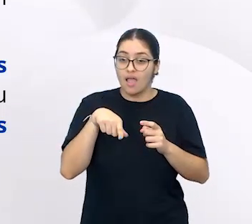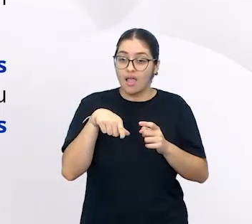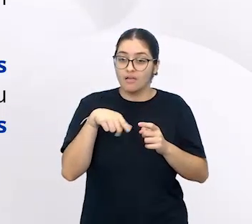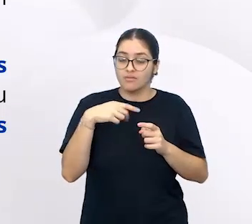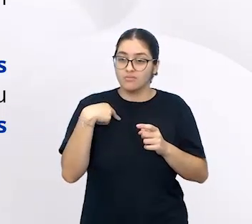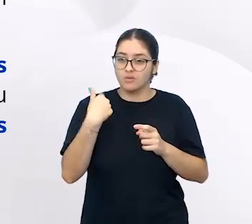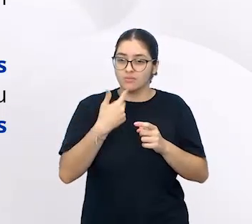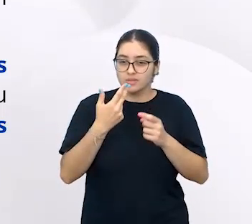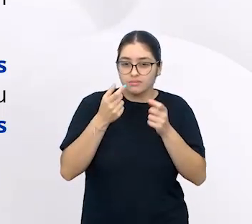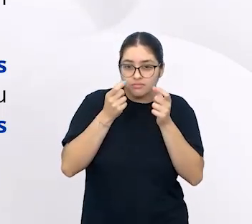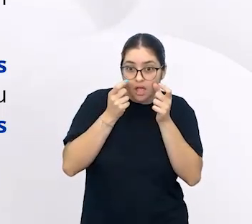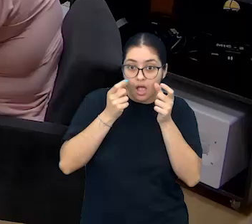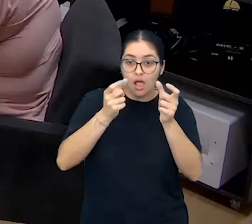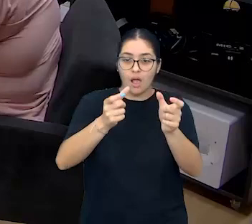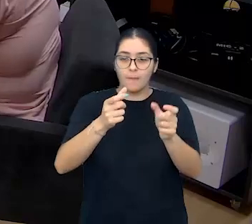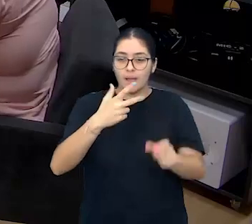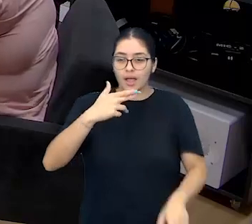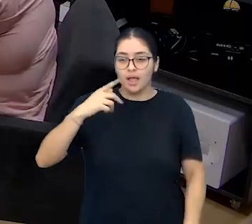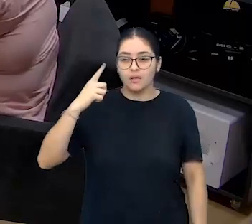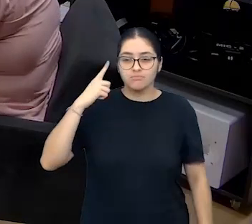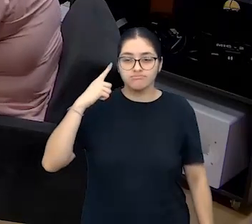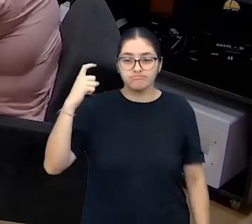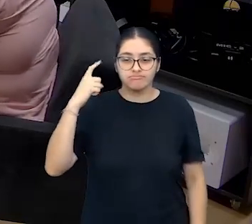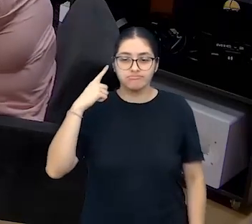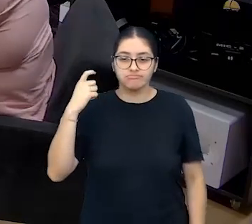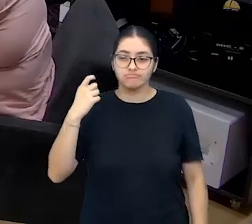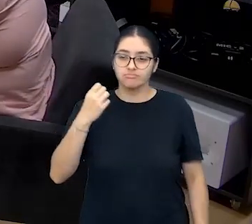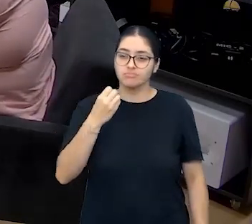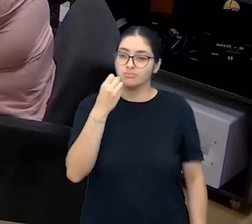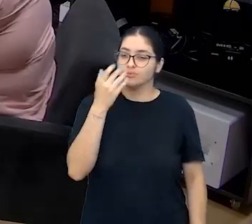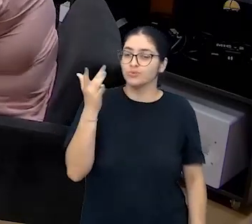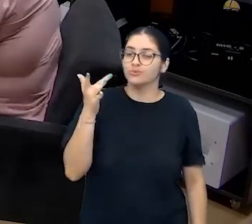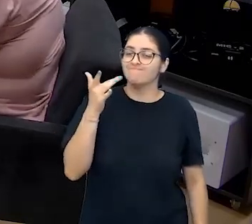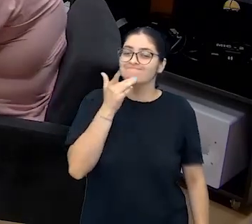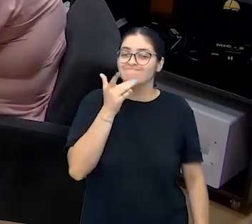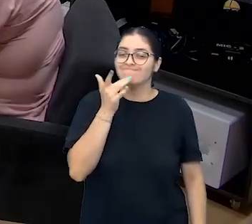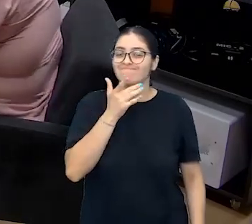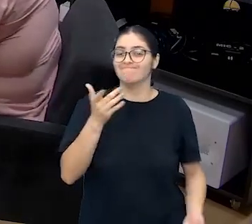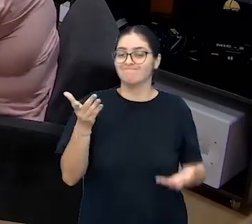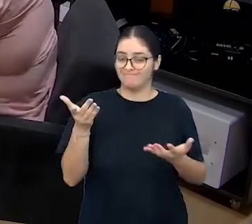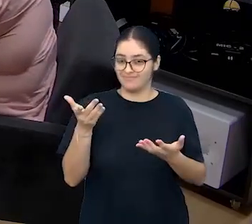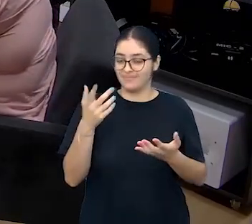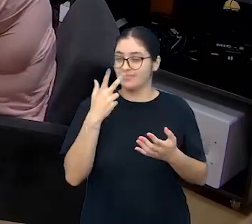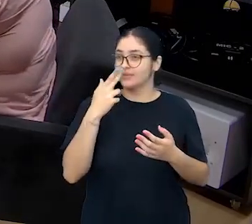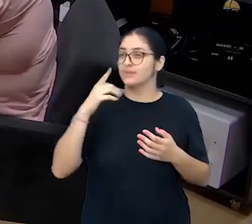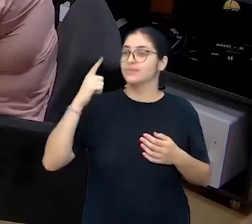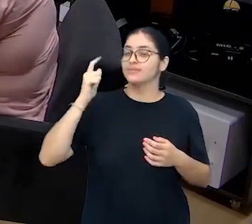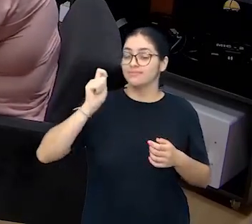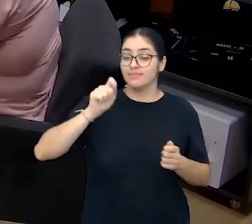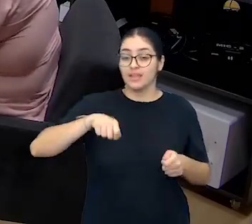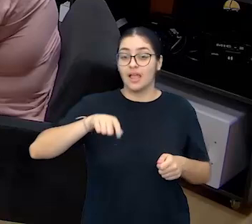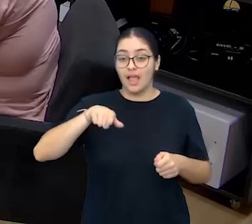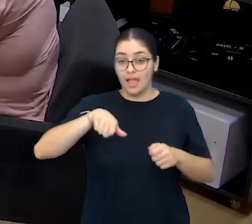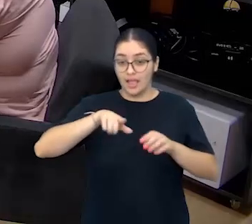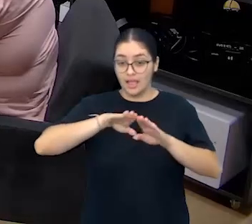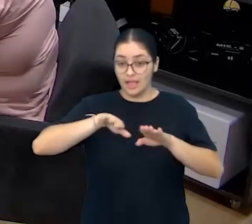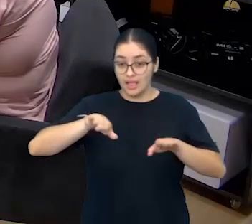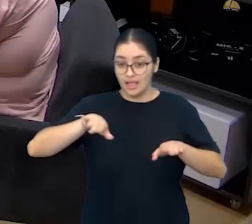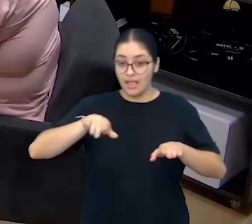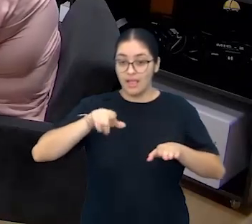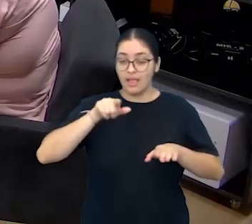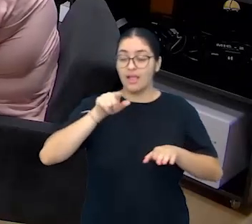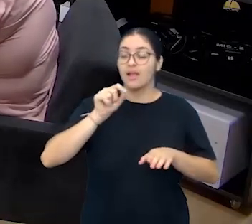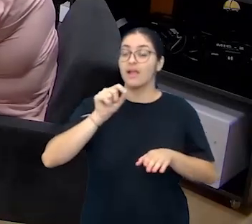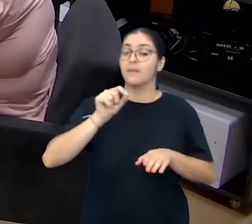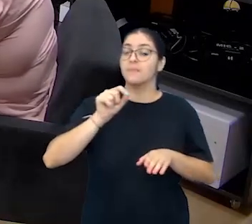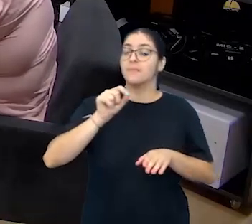a orquestra. O som, aquela coisa situosa. Aquela harmonia toda. E é isso que a criança faz. Então, nessa analogia,